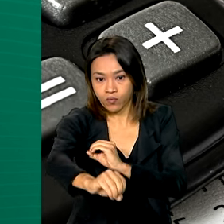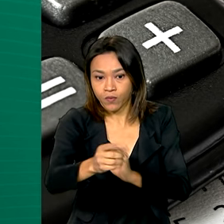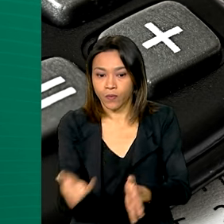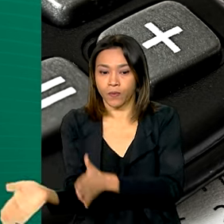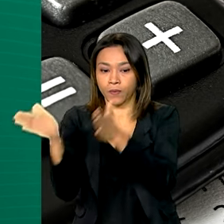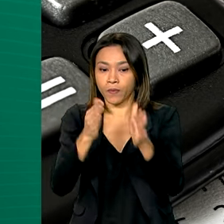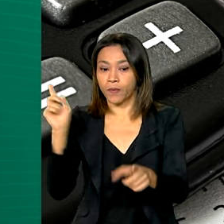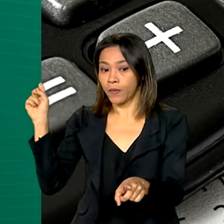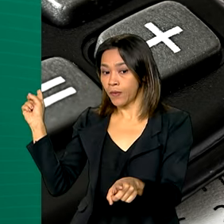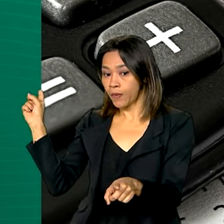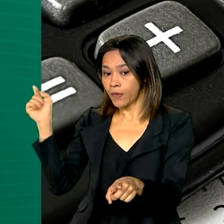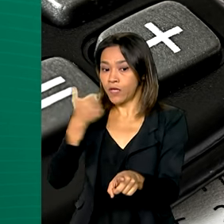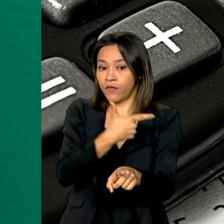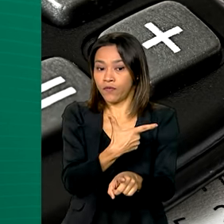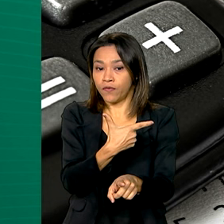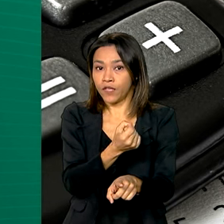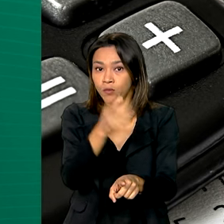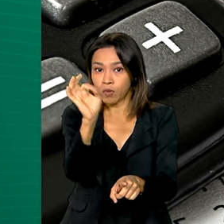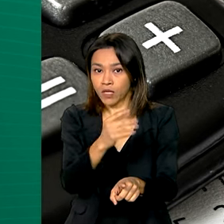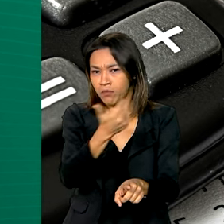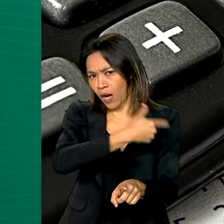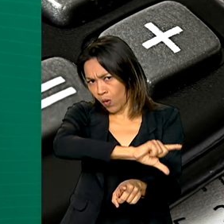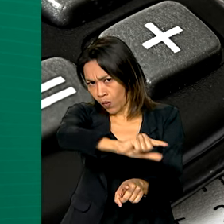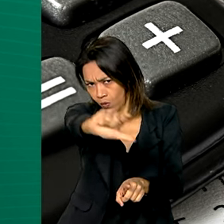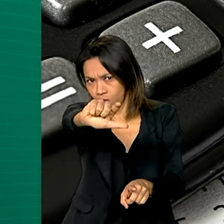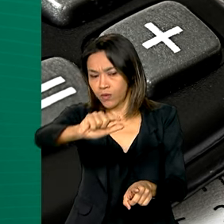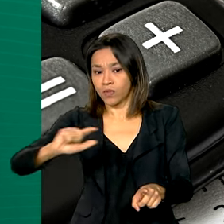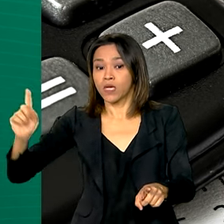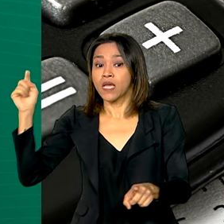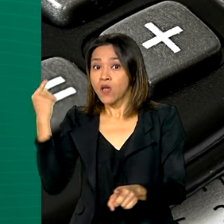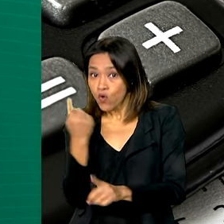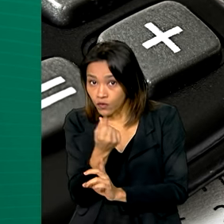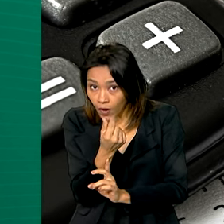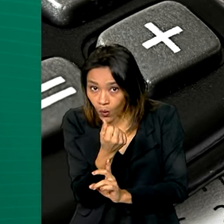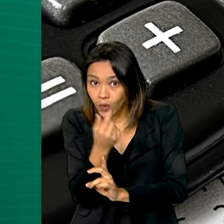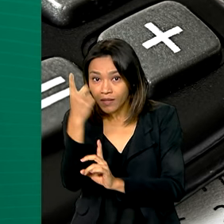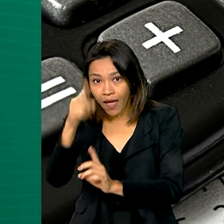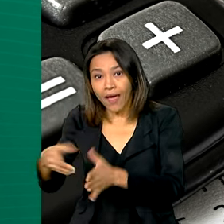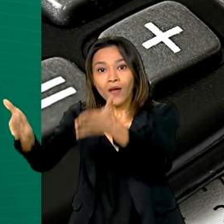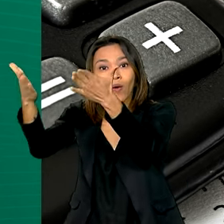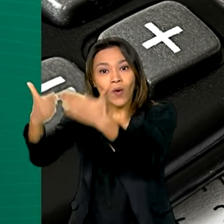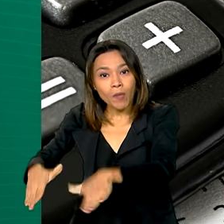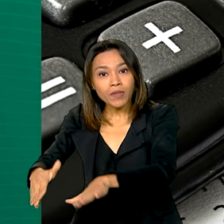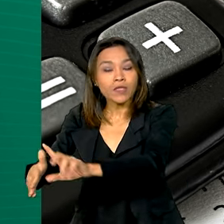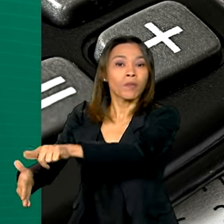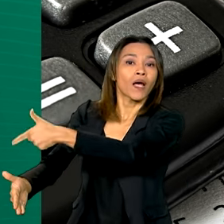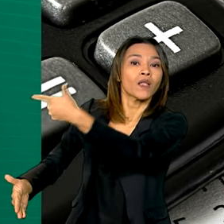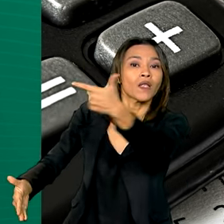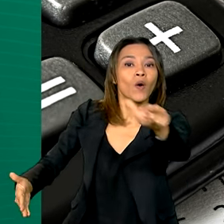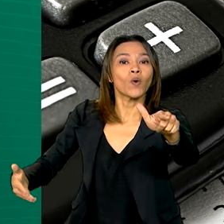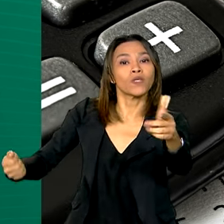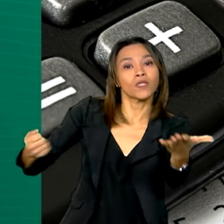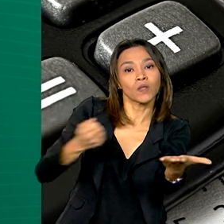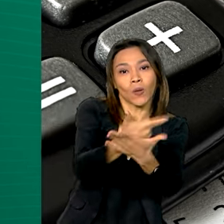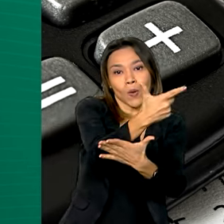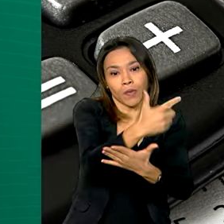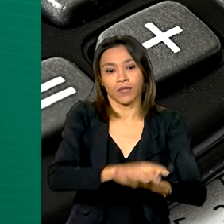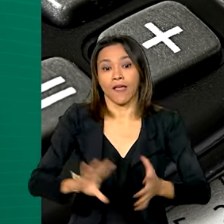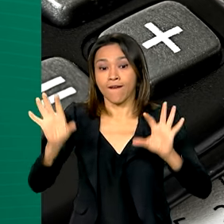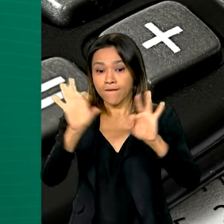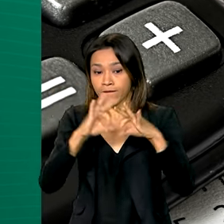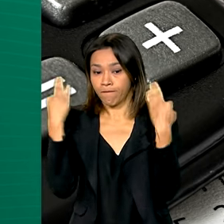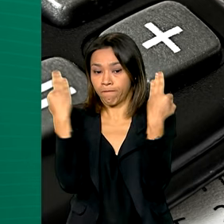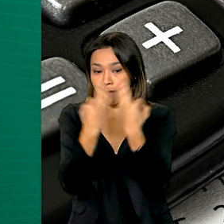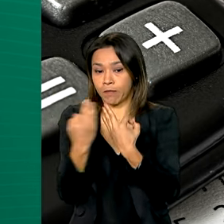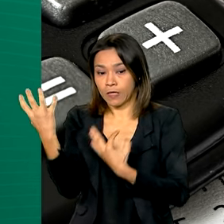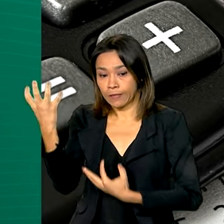para demais produtos essenciais. Os valores serão revertidos como crédito para novas compras. Famílias com renda mensal